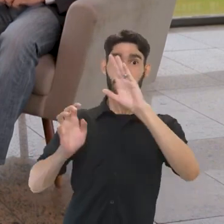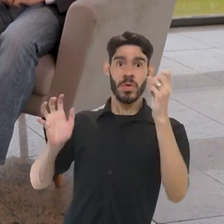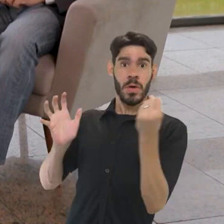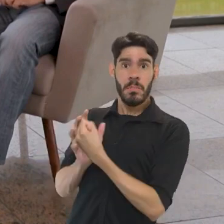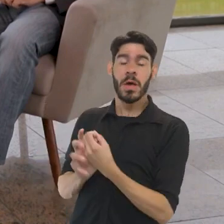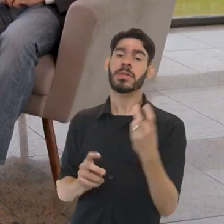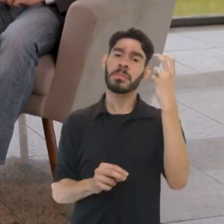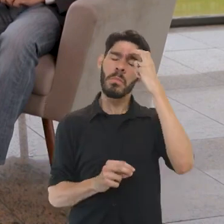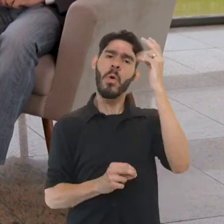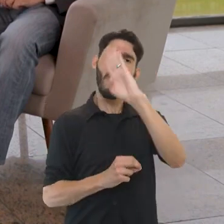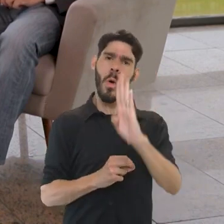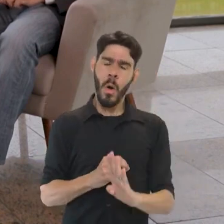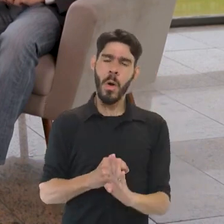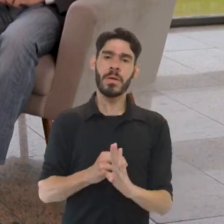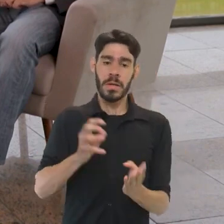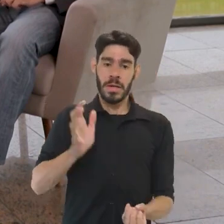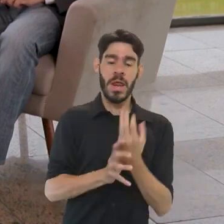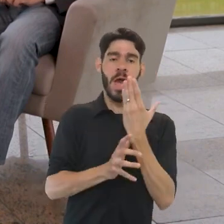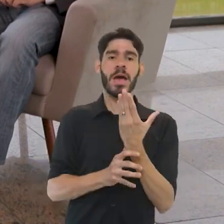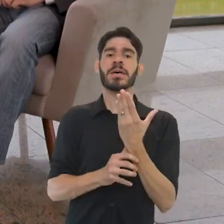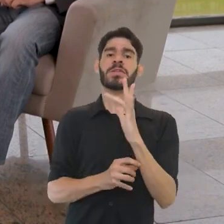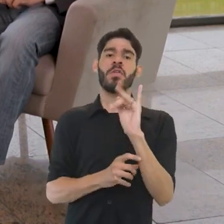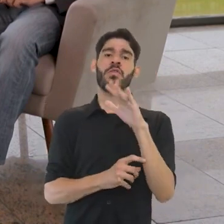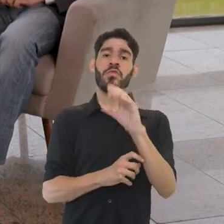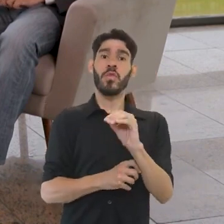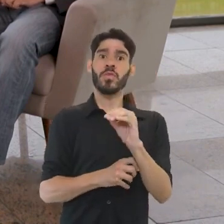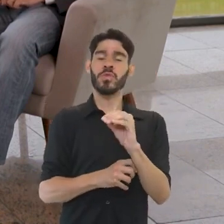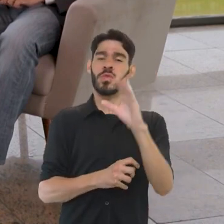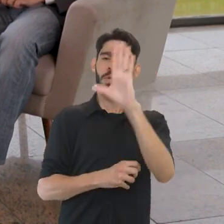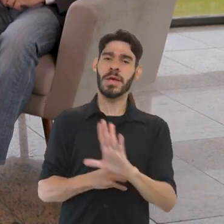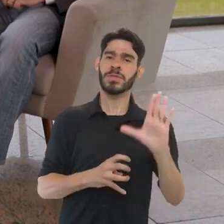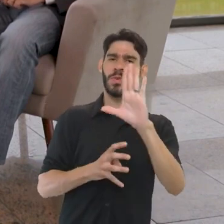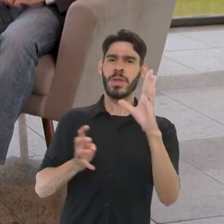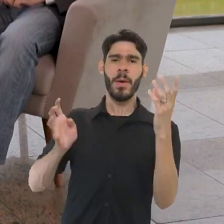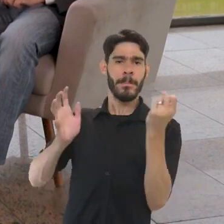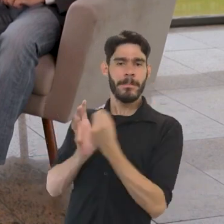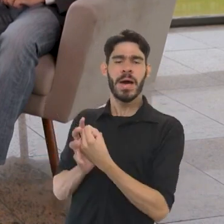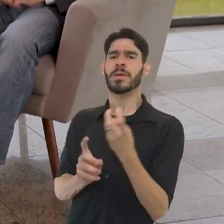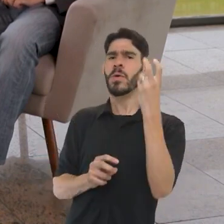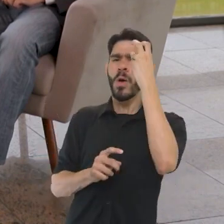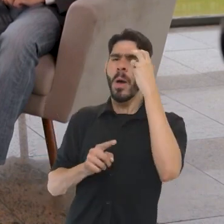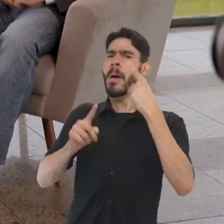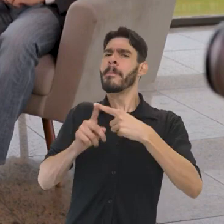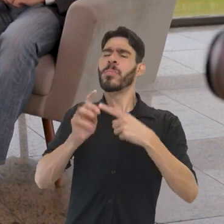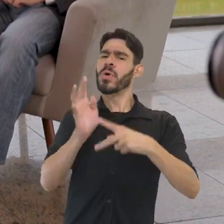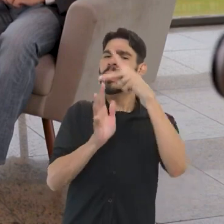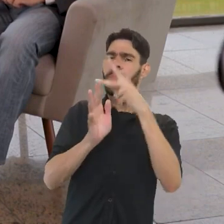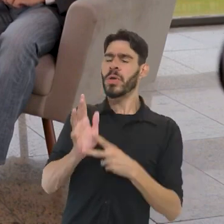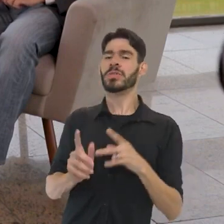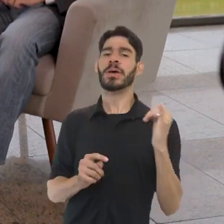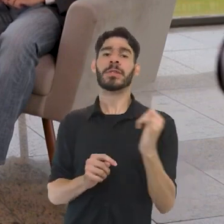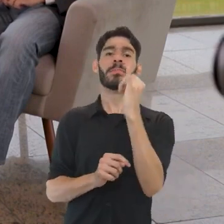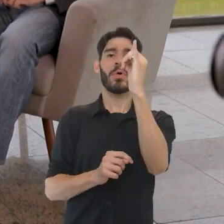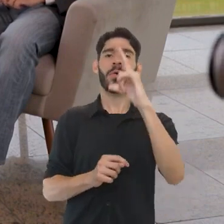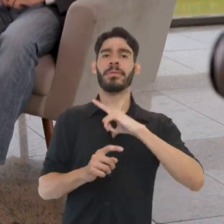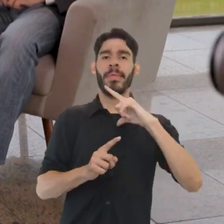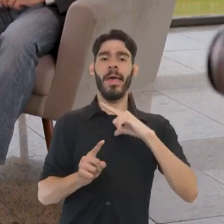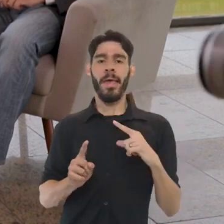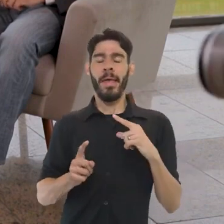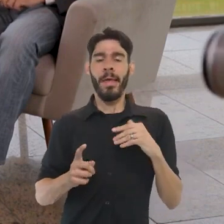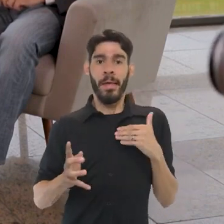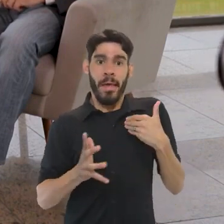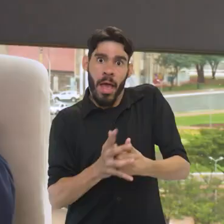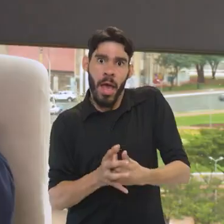de Patrimônio Cultural no Brasil e a criação do Fundo Nacional do Patrimônio Cultural. Por que esse projeto é tão importante? Porque vai fazer com que a gente tenha um